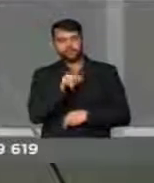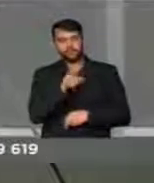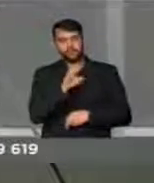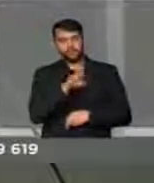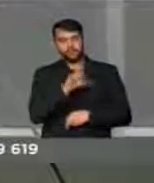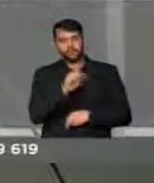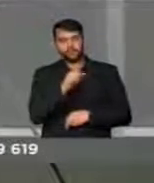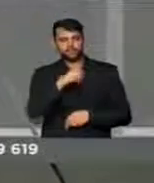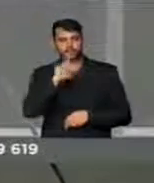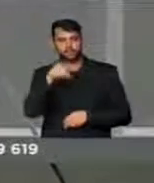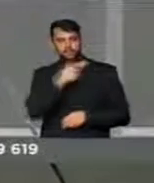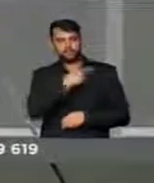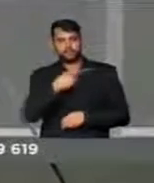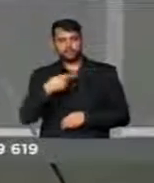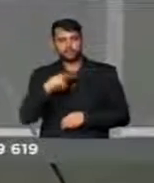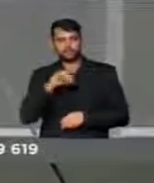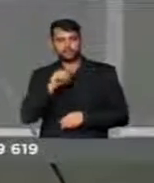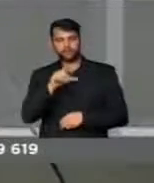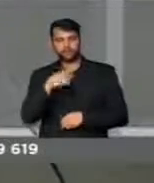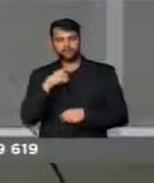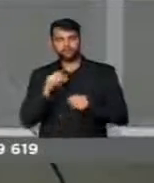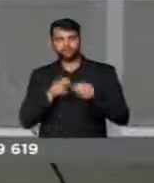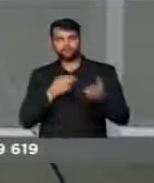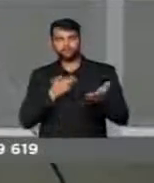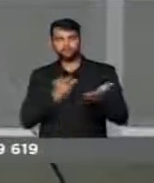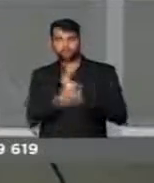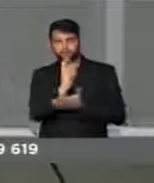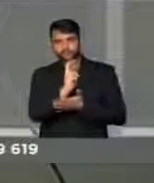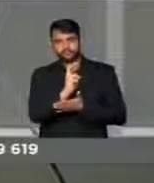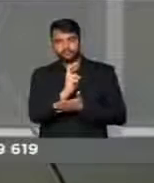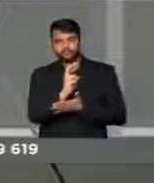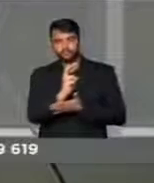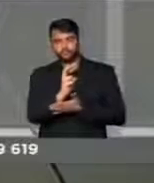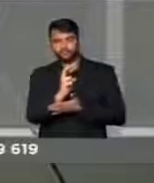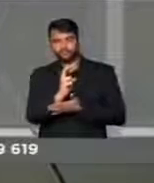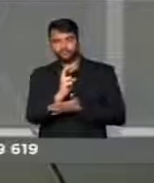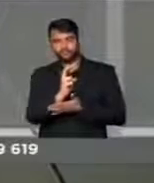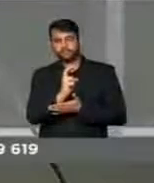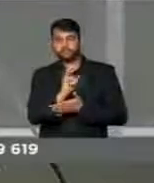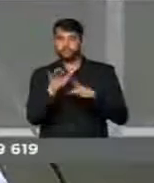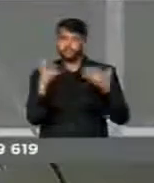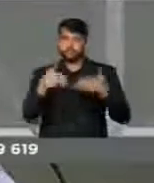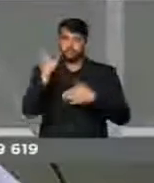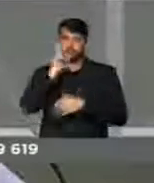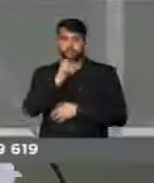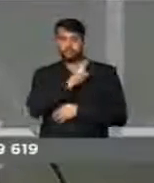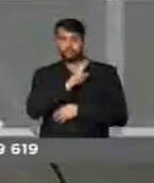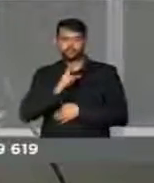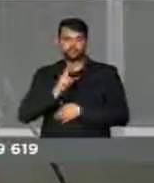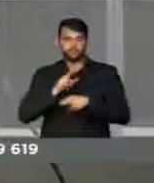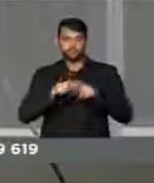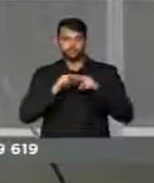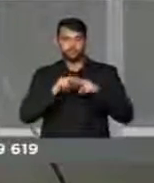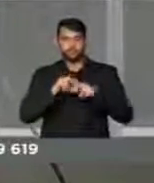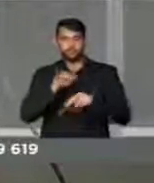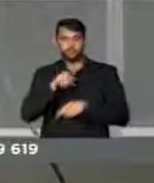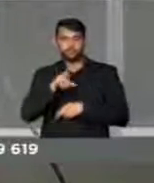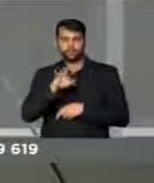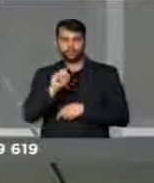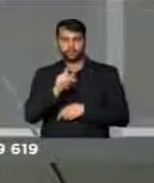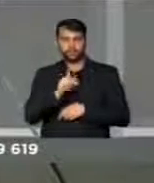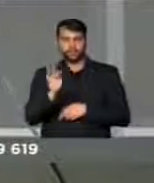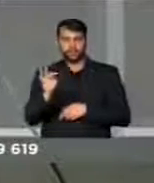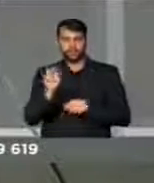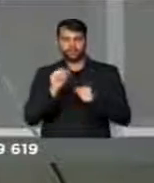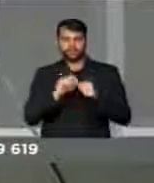Elba que o ex-presidente de Collor foi caçado. Agora, senhor presidente, só o rombo que os